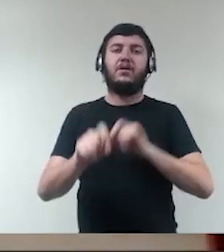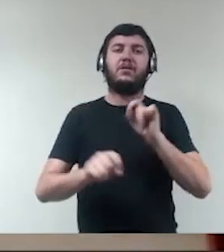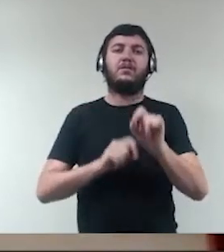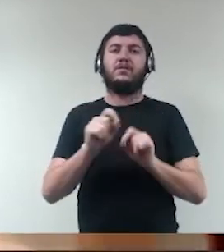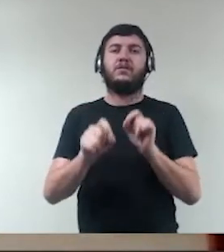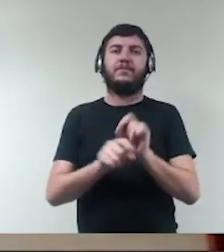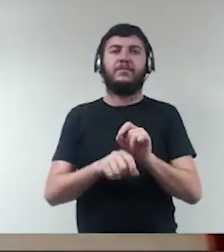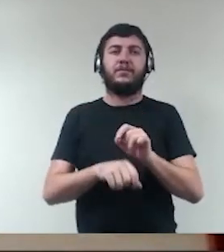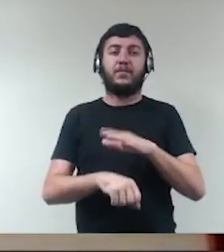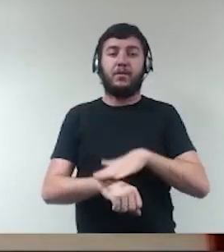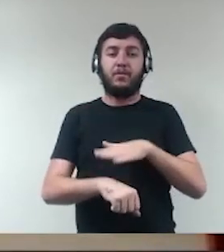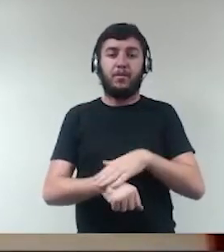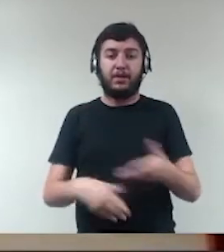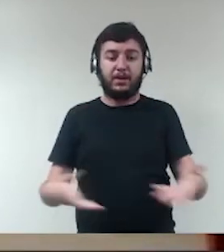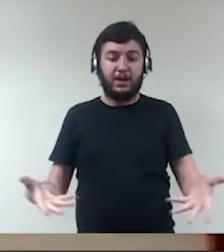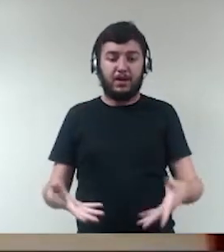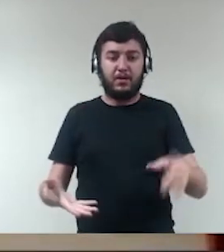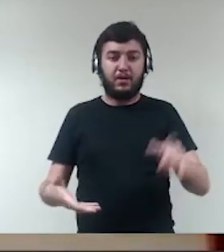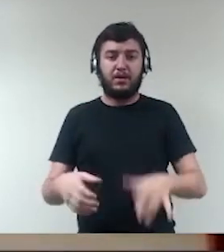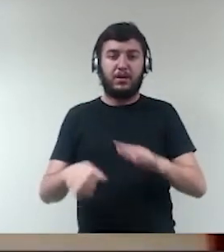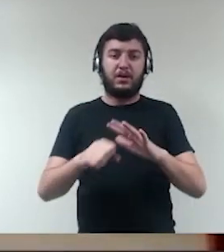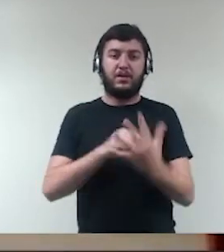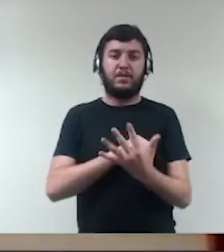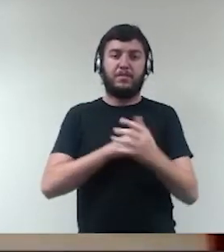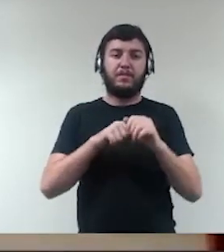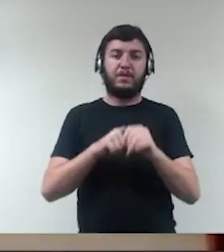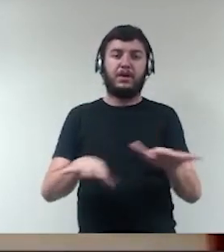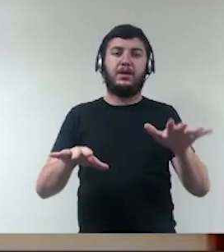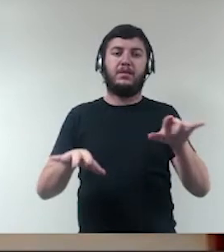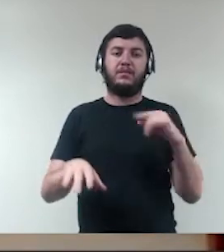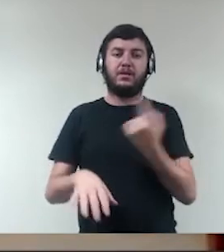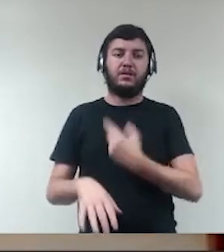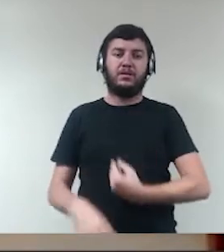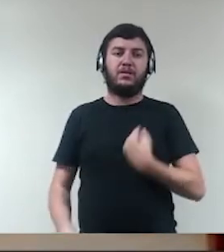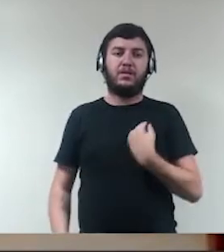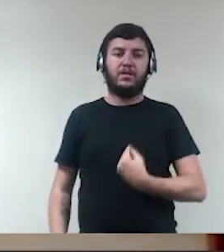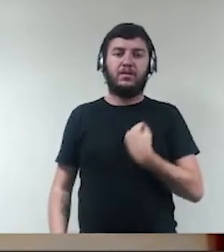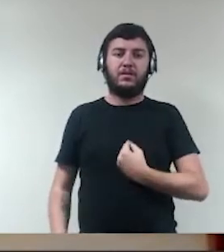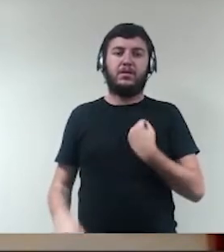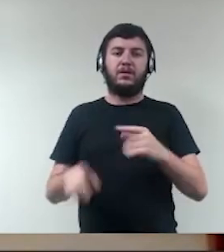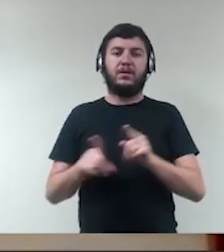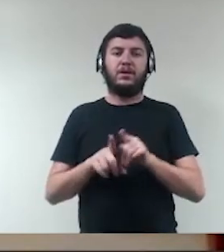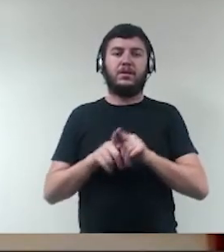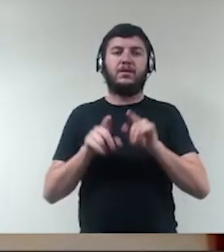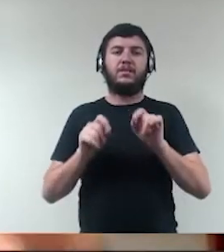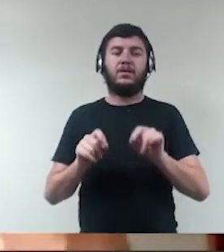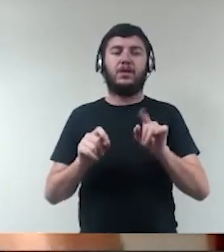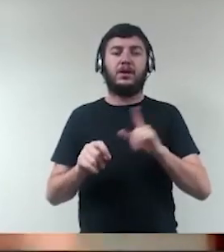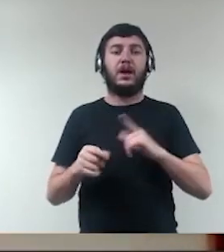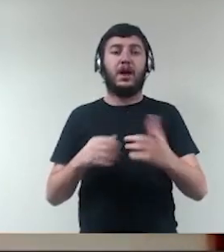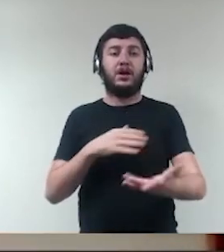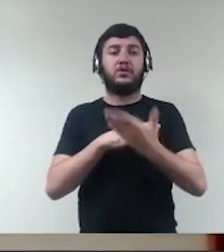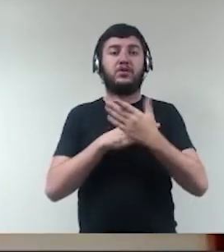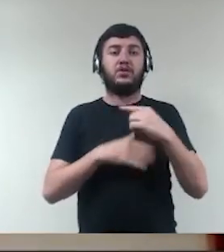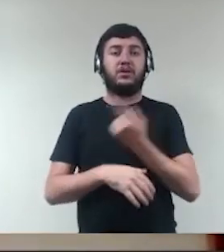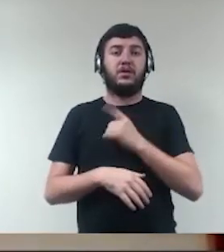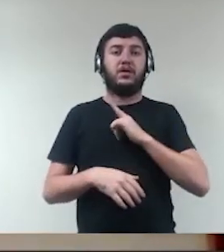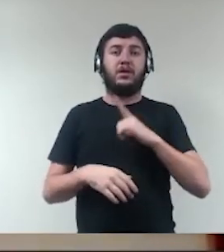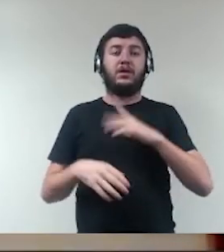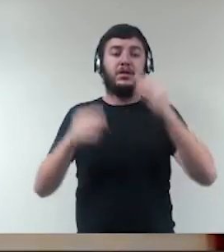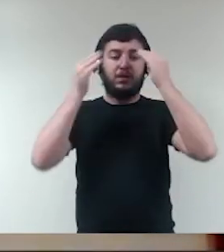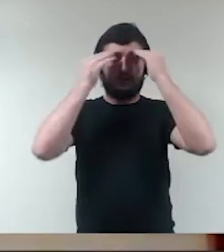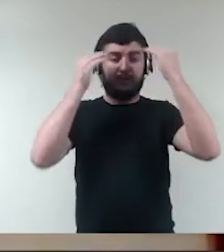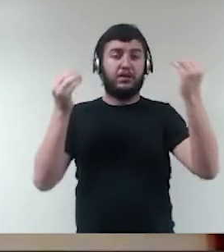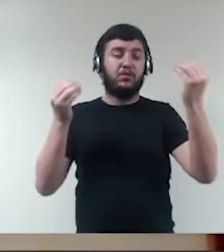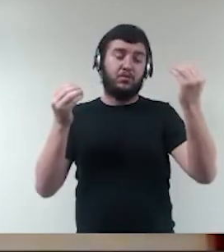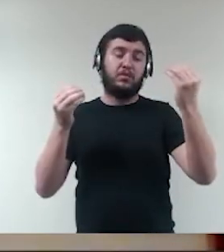esse momento atual de pandemia que a gente vive traz luz sobre esse tema é justamente a